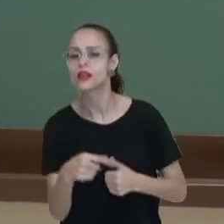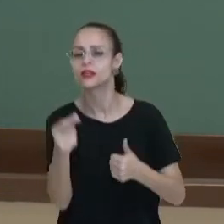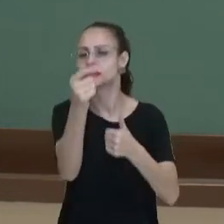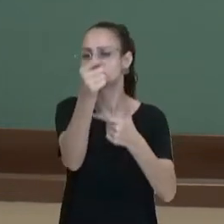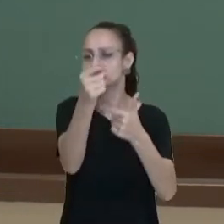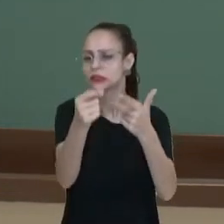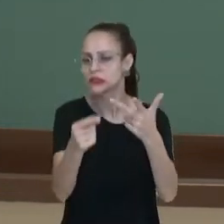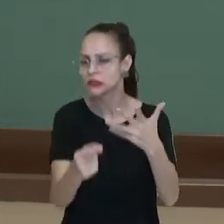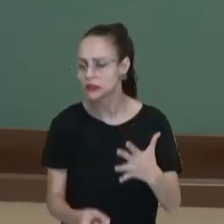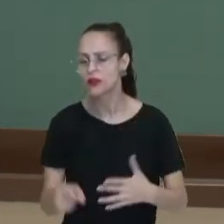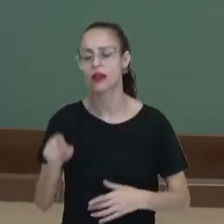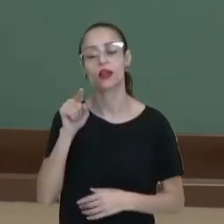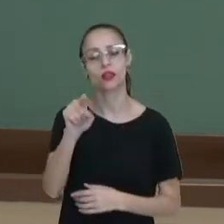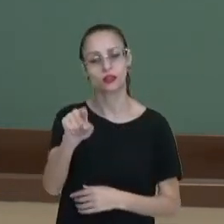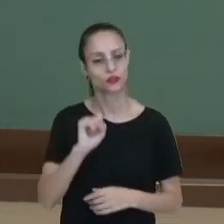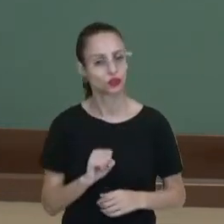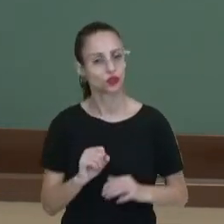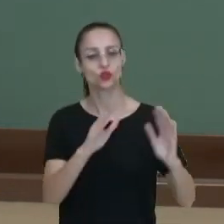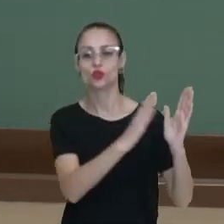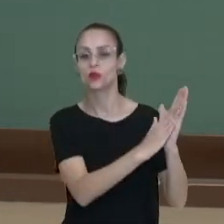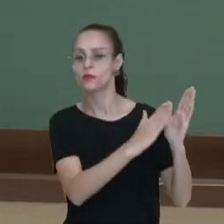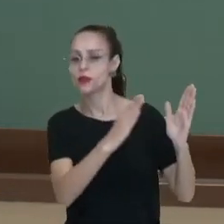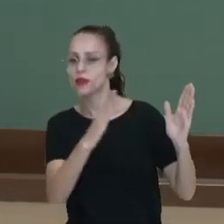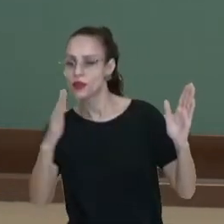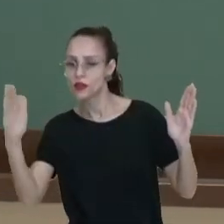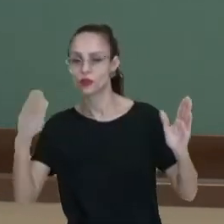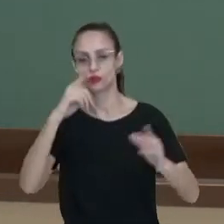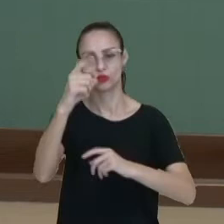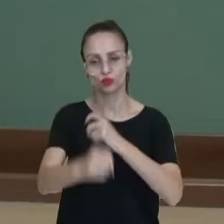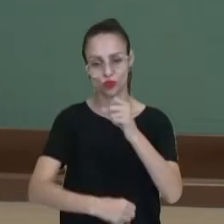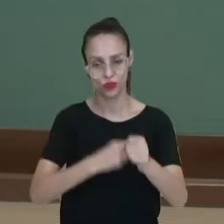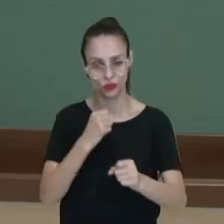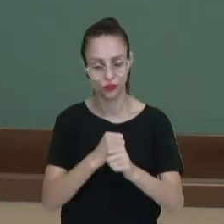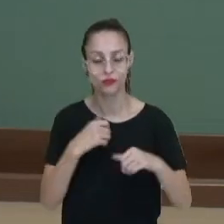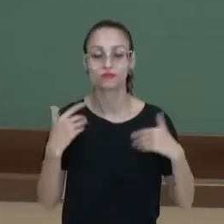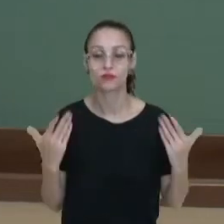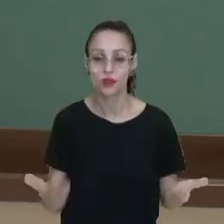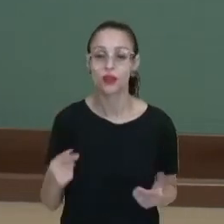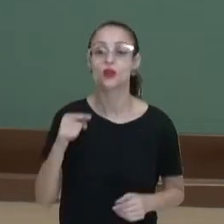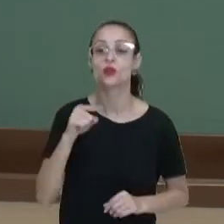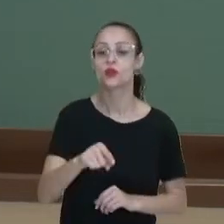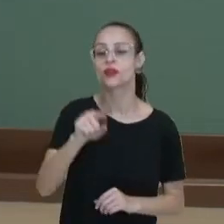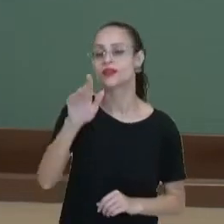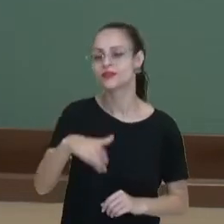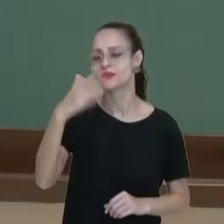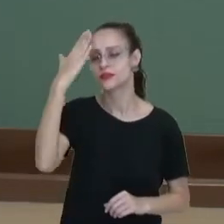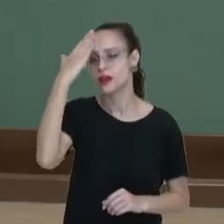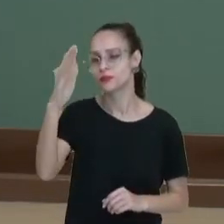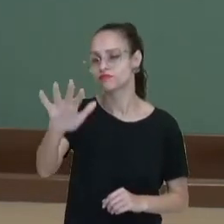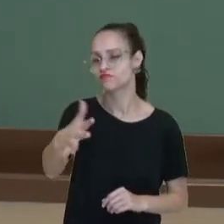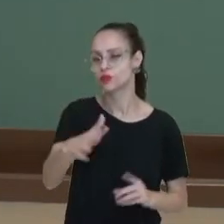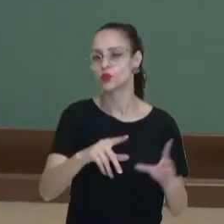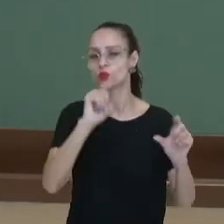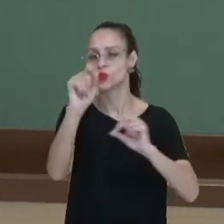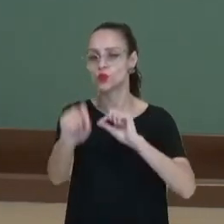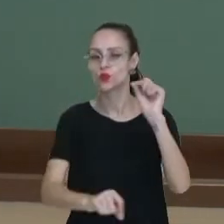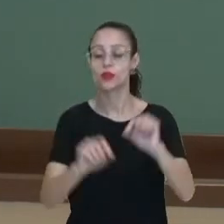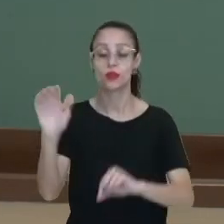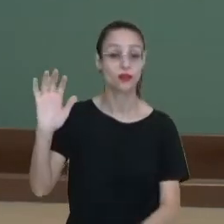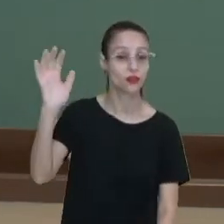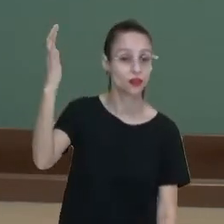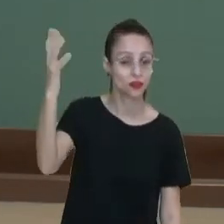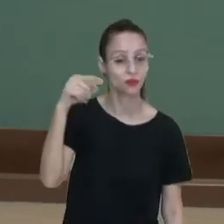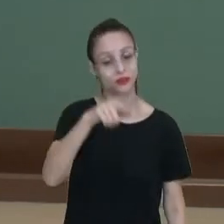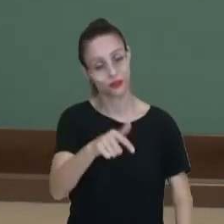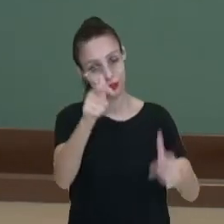essas variáveis num período muito maior. E aí, eu tenho uma noção de como é o clima